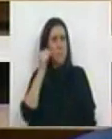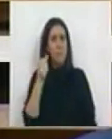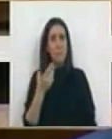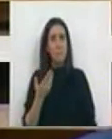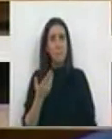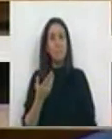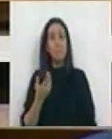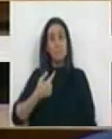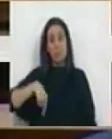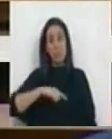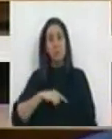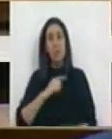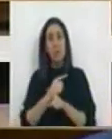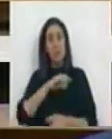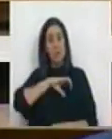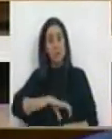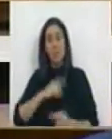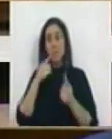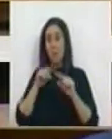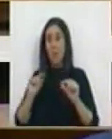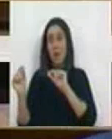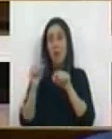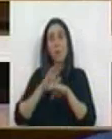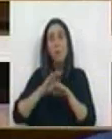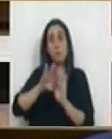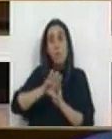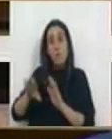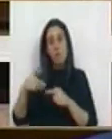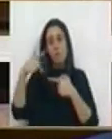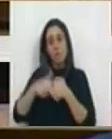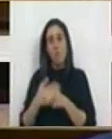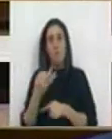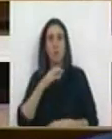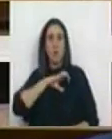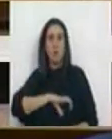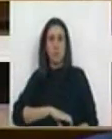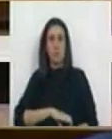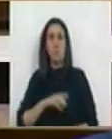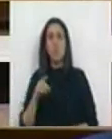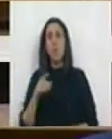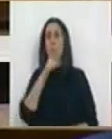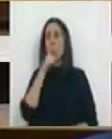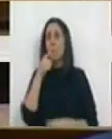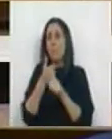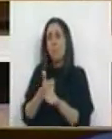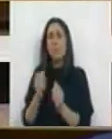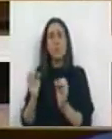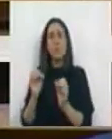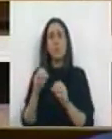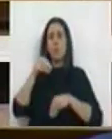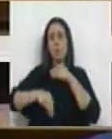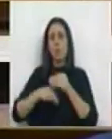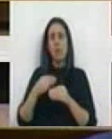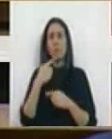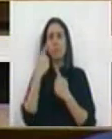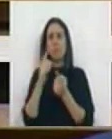que estamos a discutir reposição de rendimentos porque a direita cortou rendimentos contra os seus compromissos eleitorais.